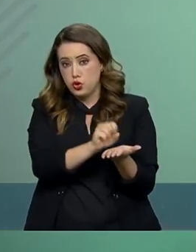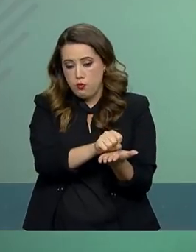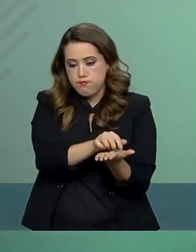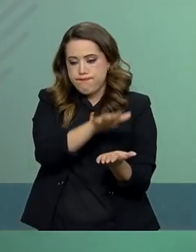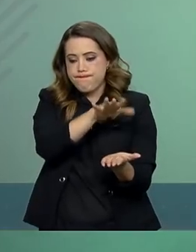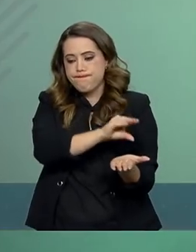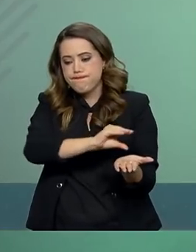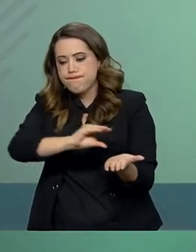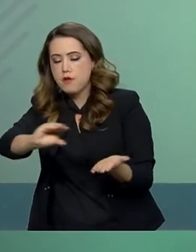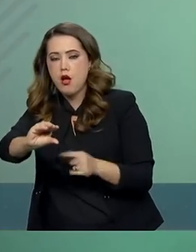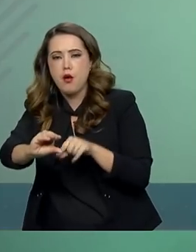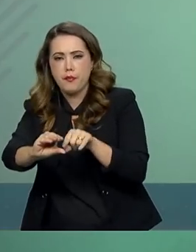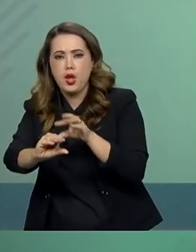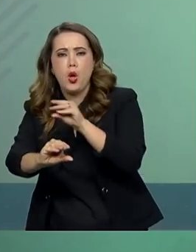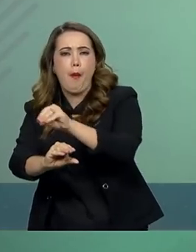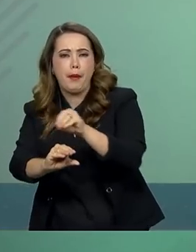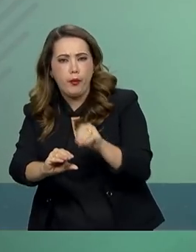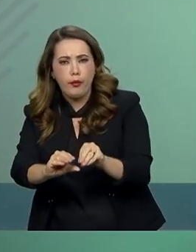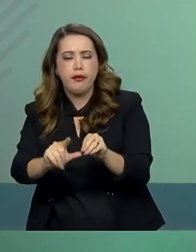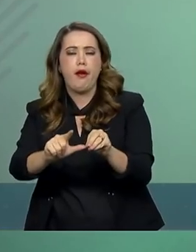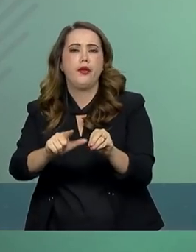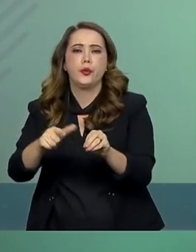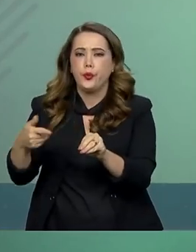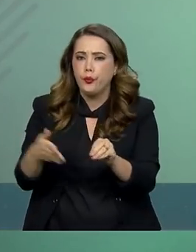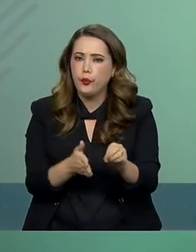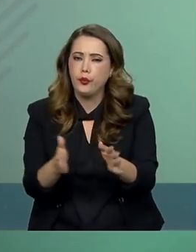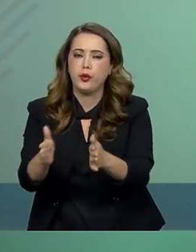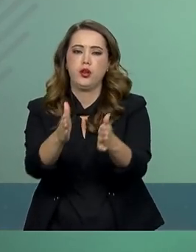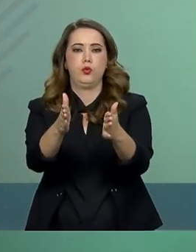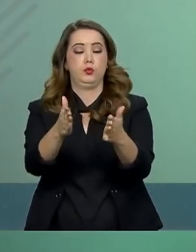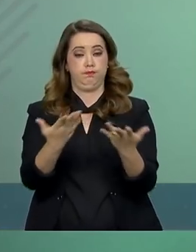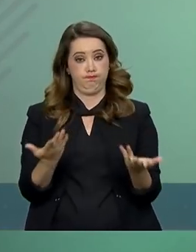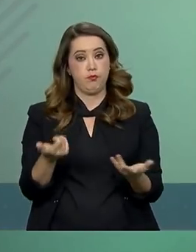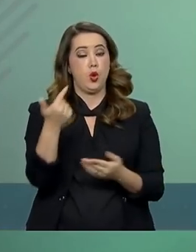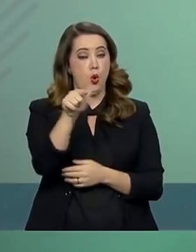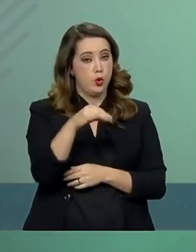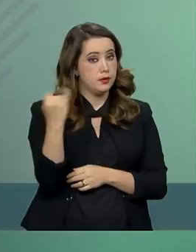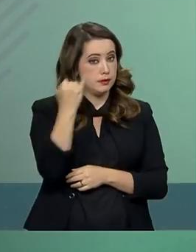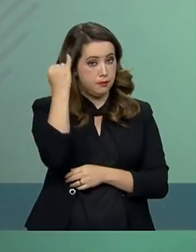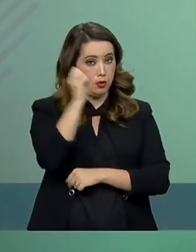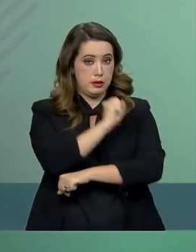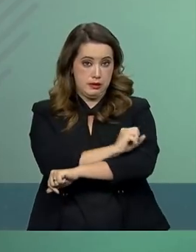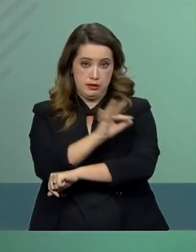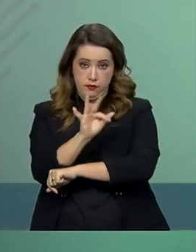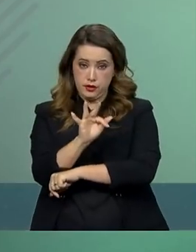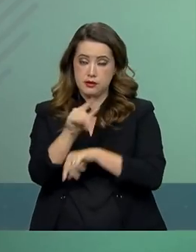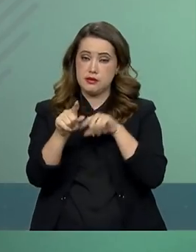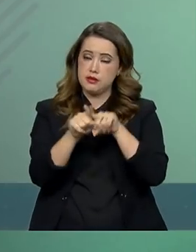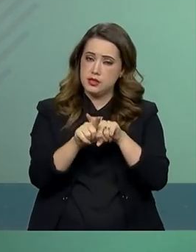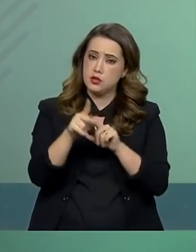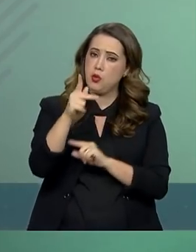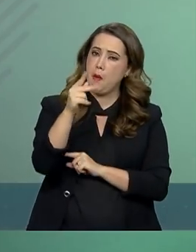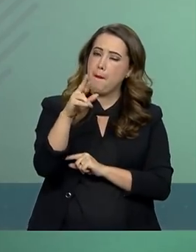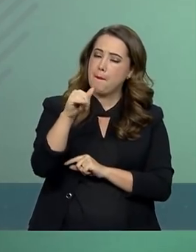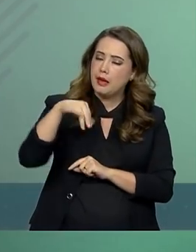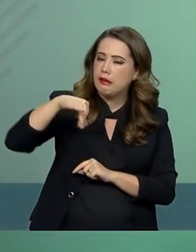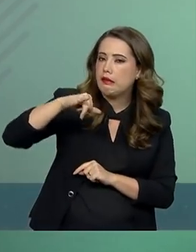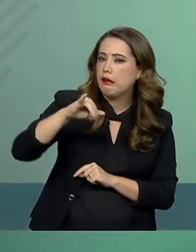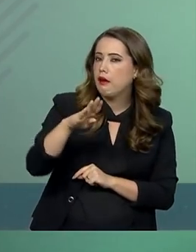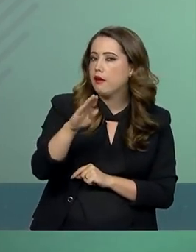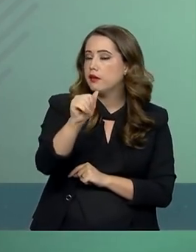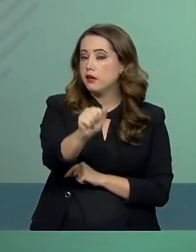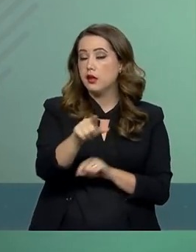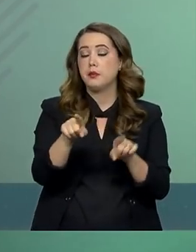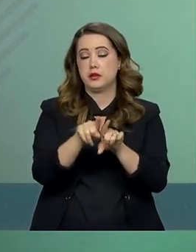importantes bacias, como as do São Francisco, Parnaíba e Itacoari, também